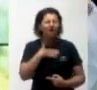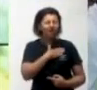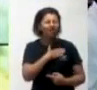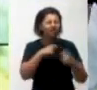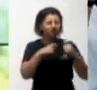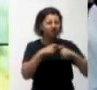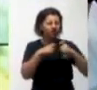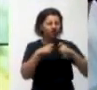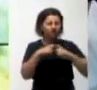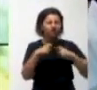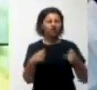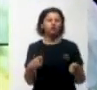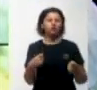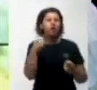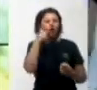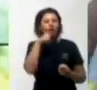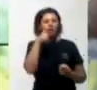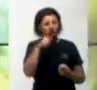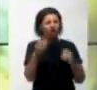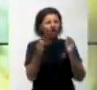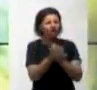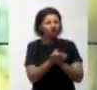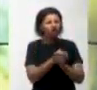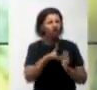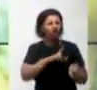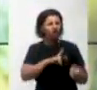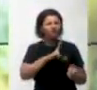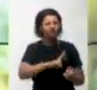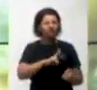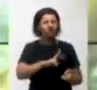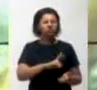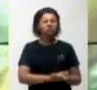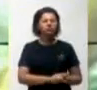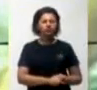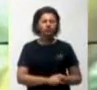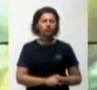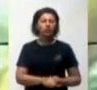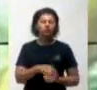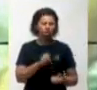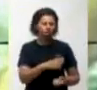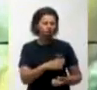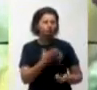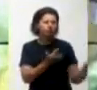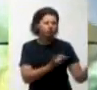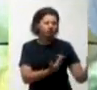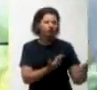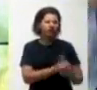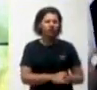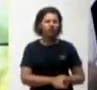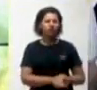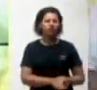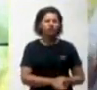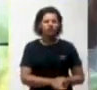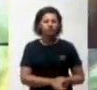dele casou com ele, ela era virgem, e não é uma pessoa idosa não, é gente nova. Então não é só um costume